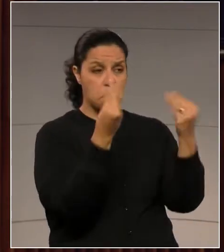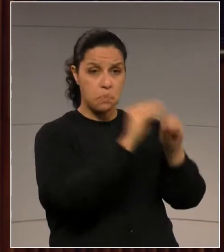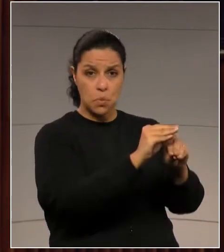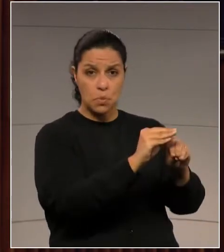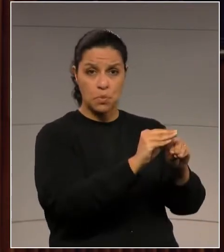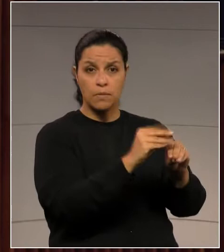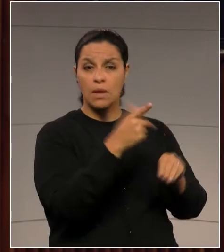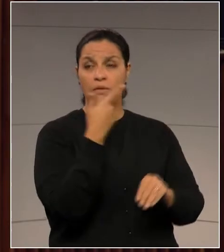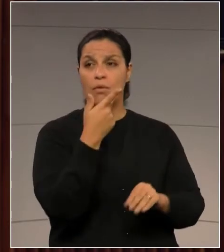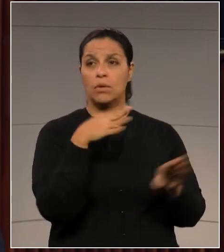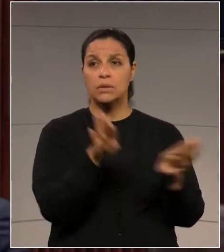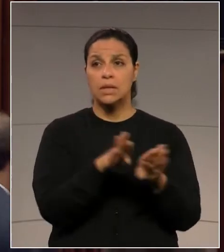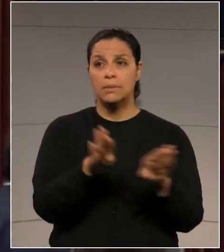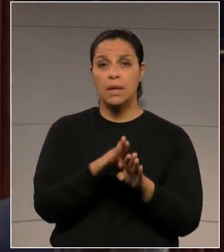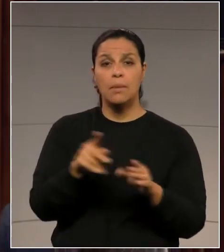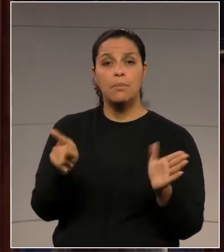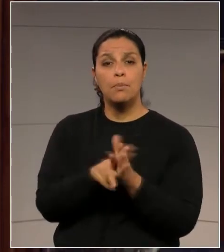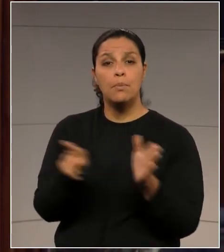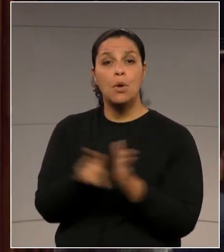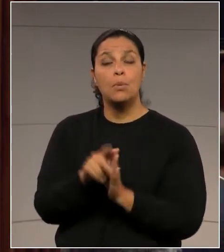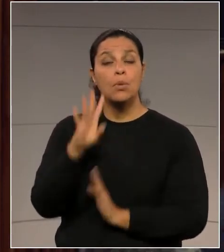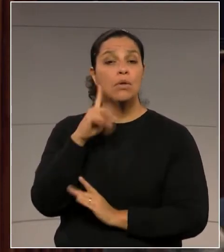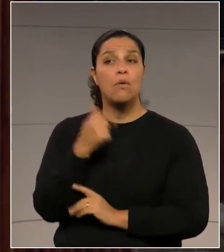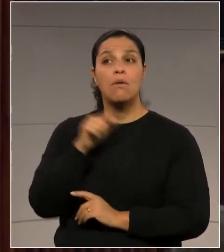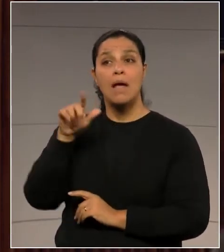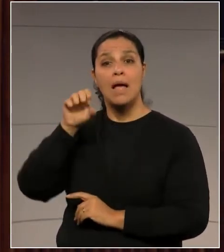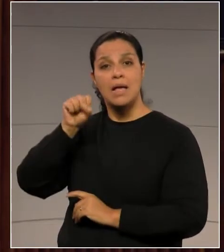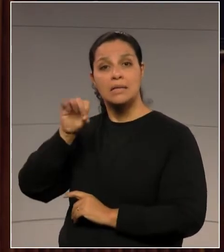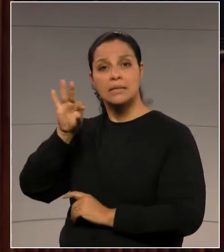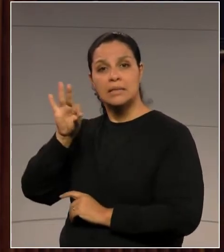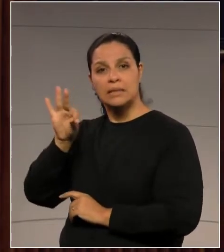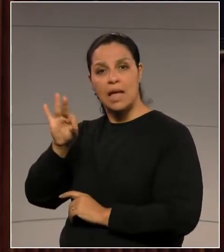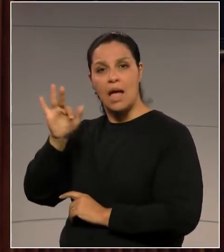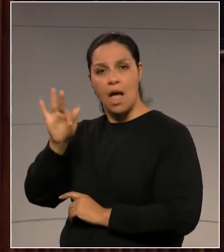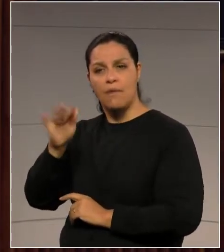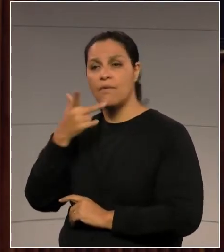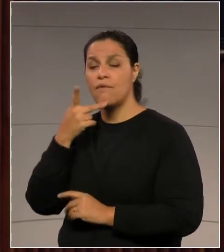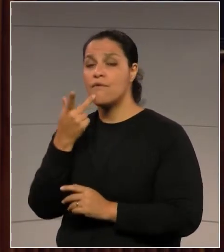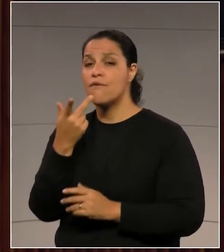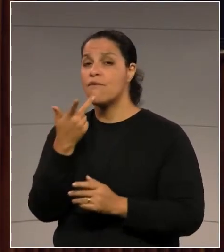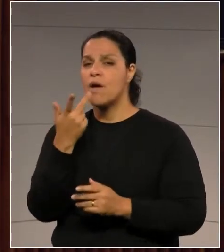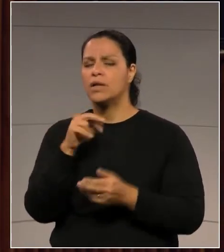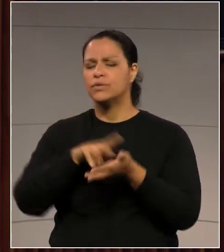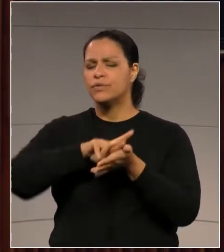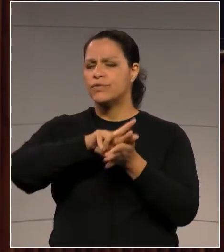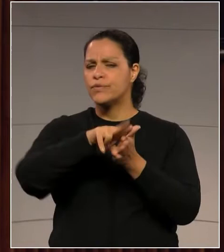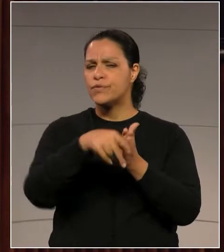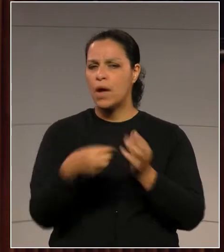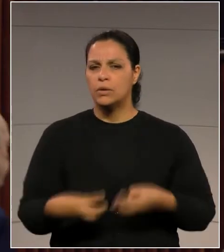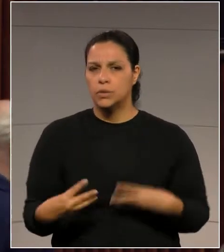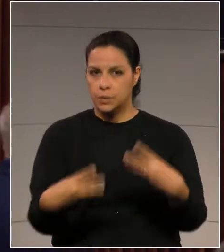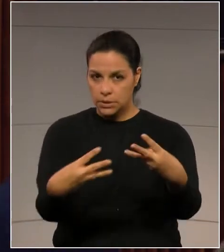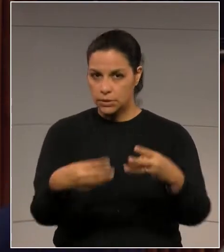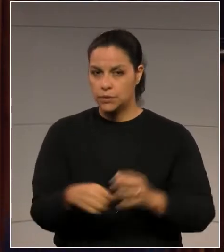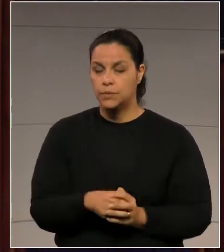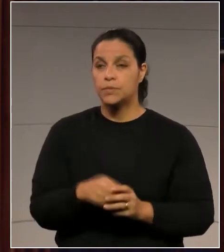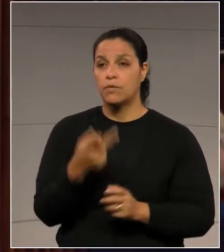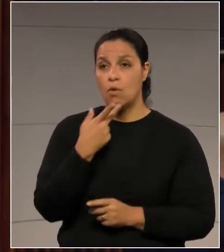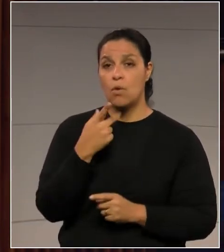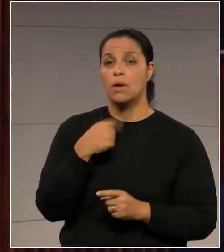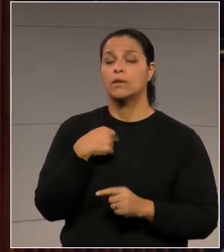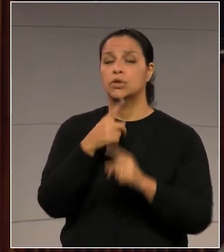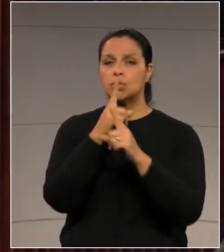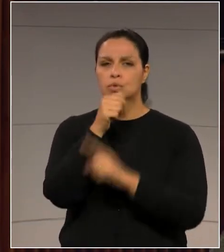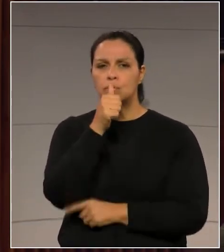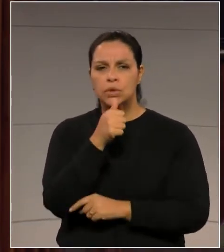corresponde à própria decisão do STF e das falas de diversos ministros que juraram